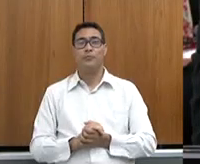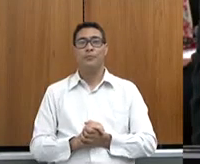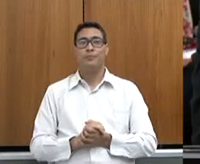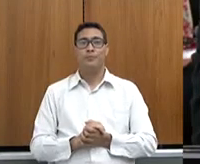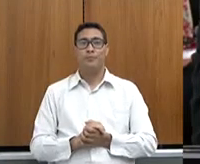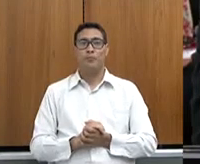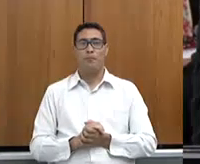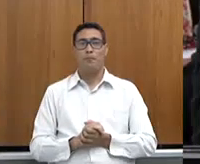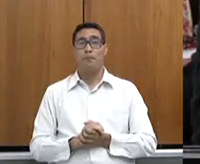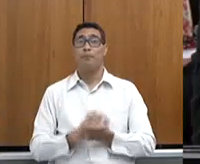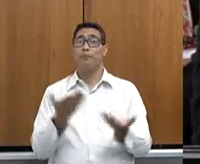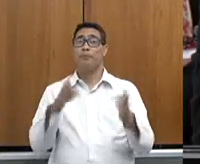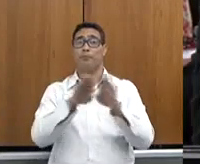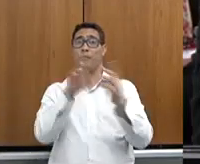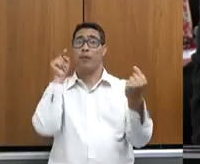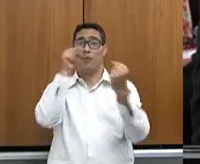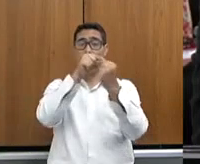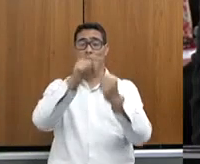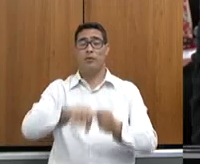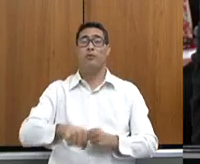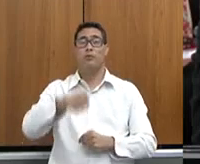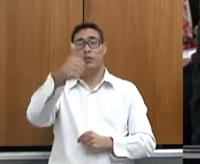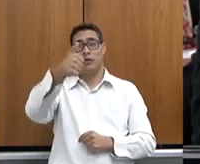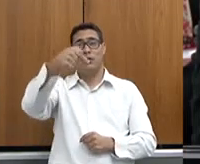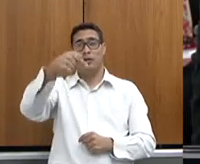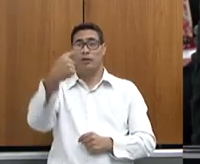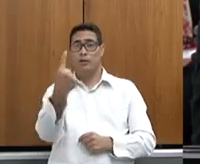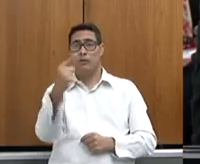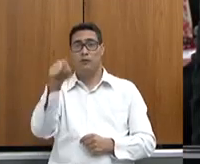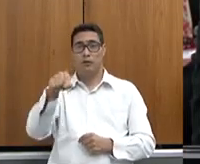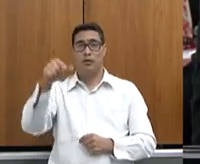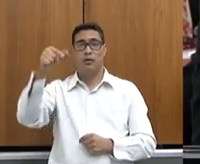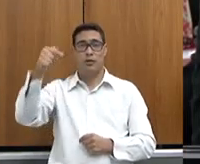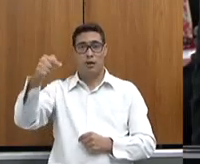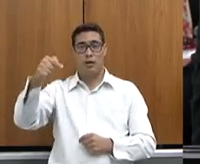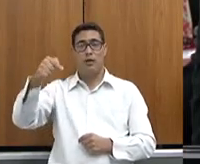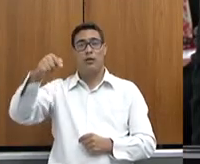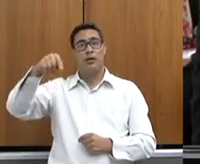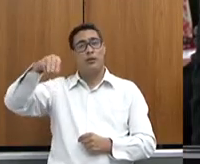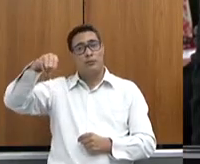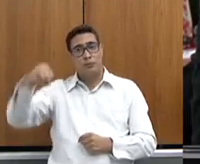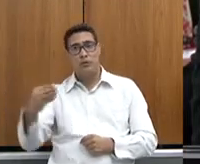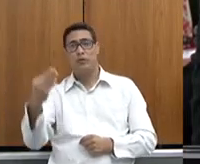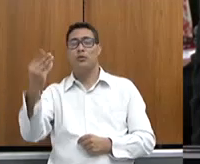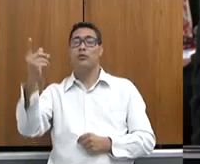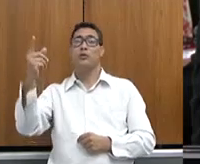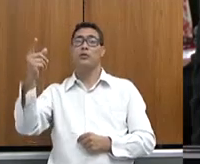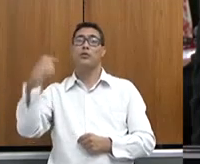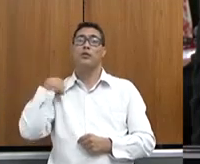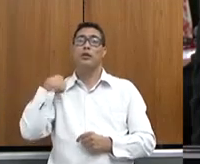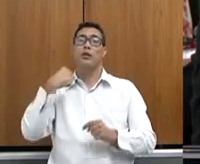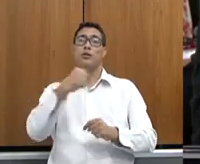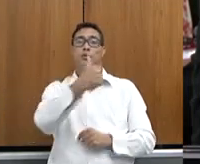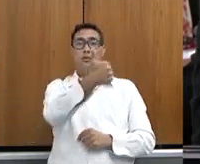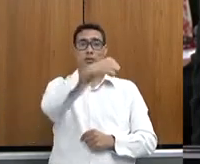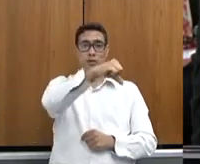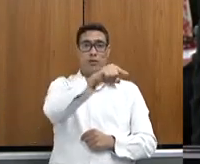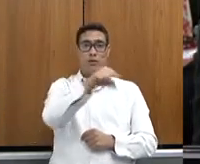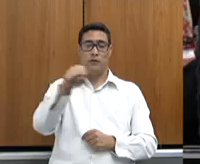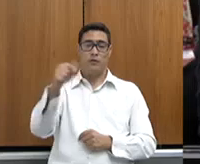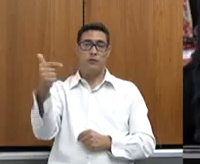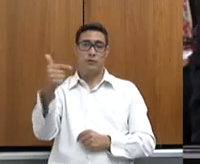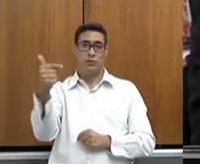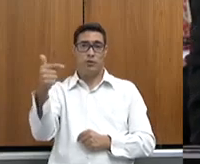Aqui, aplicação de 171,7 milhões em convênio de saída de 19 a 22. São